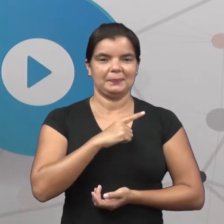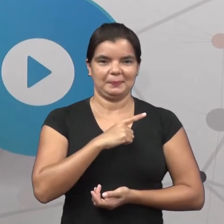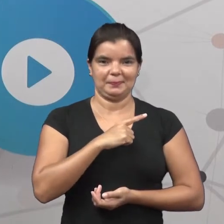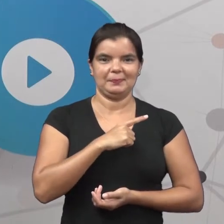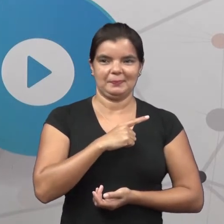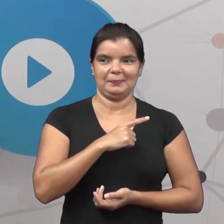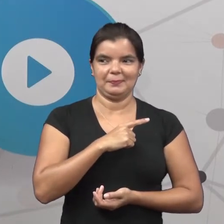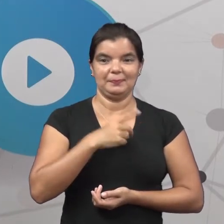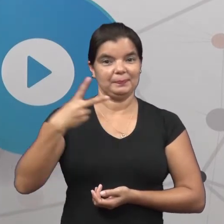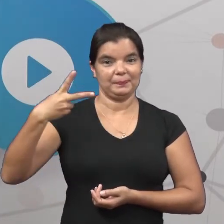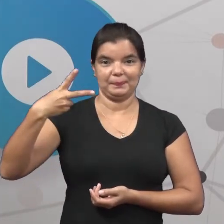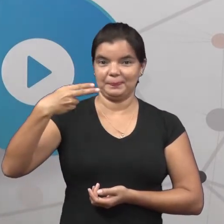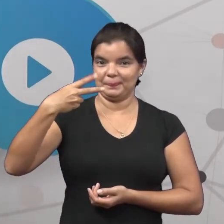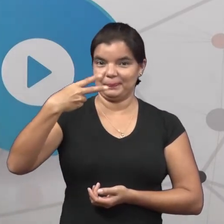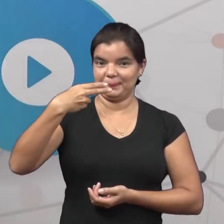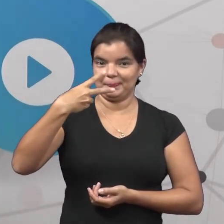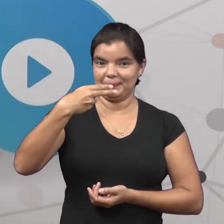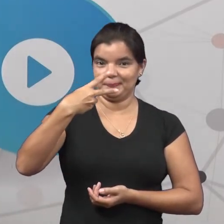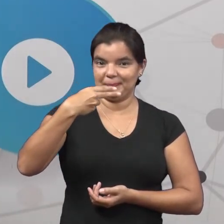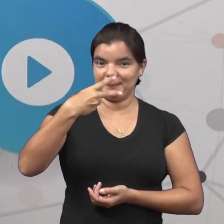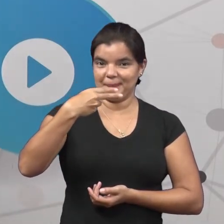tesoura.